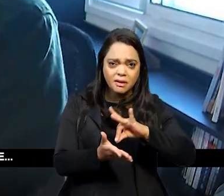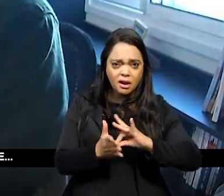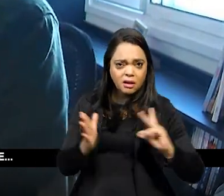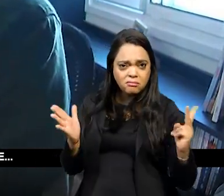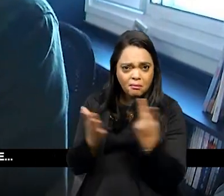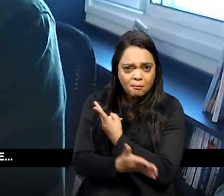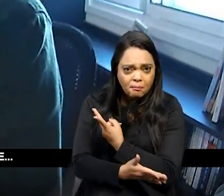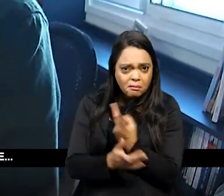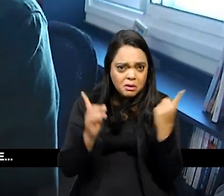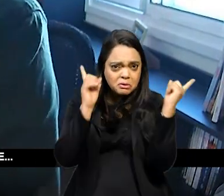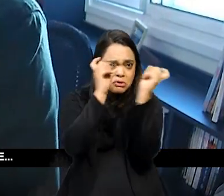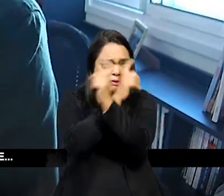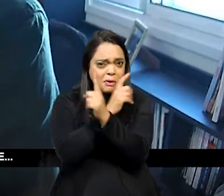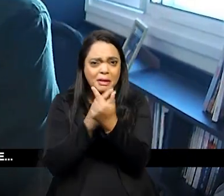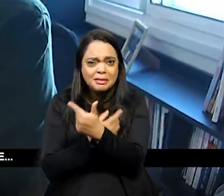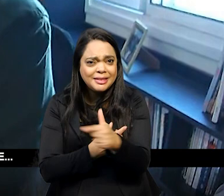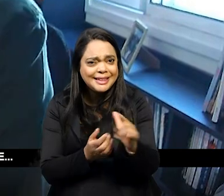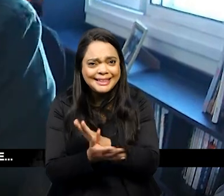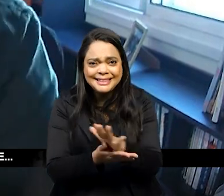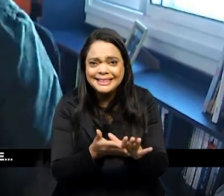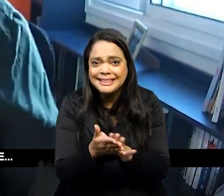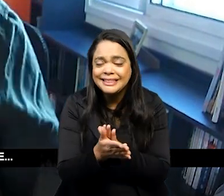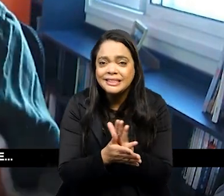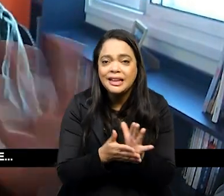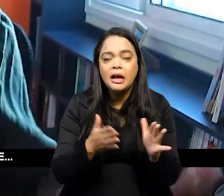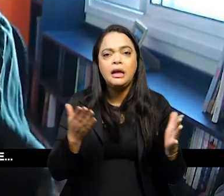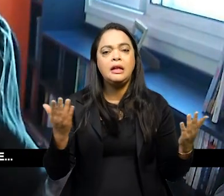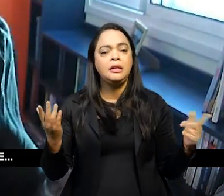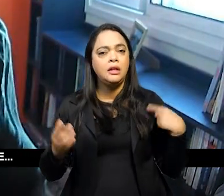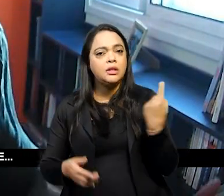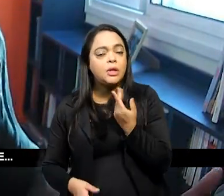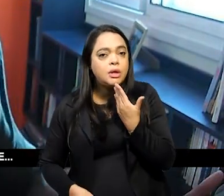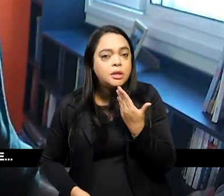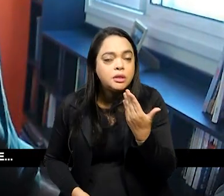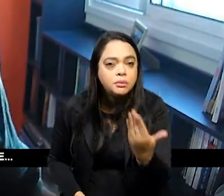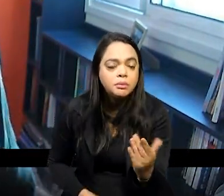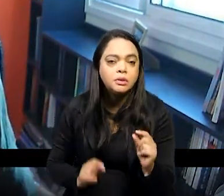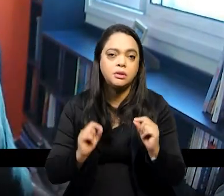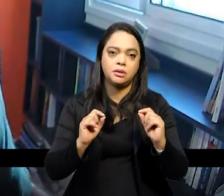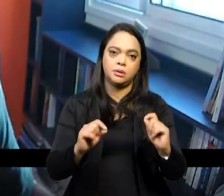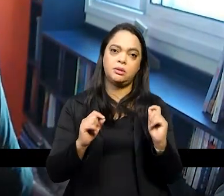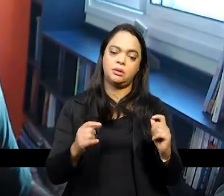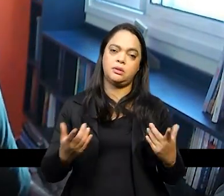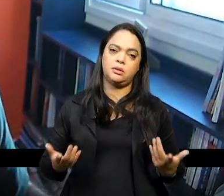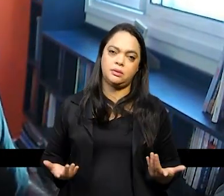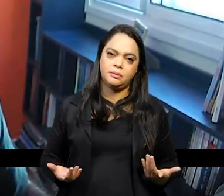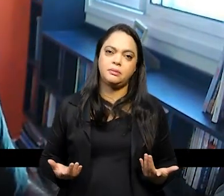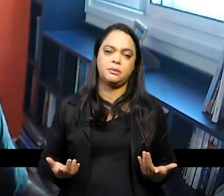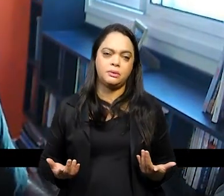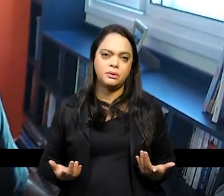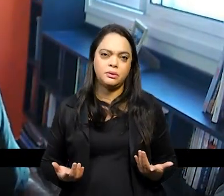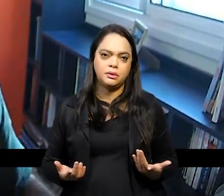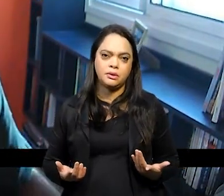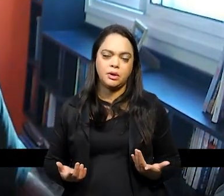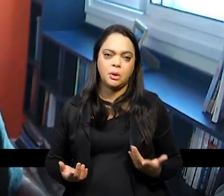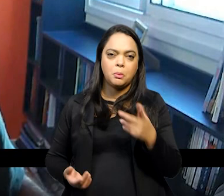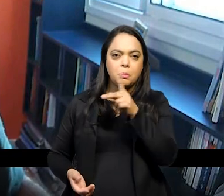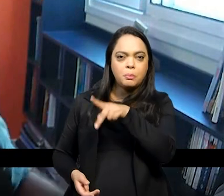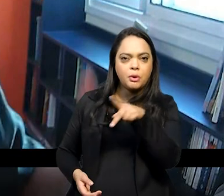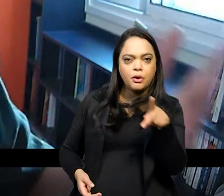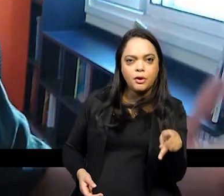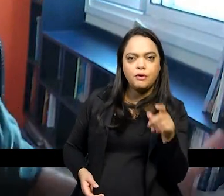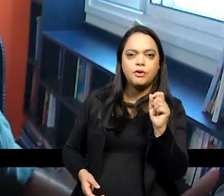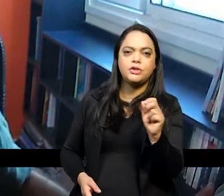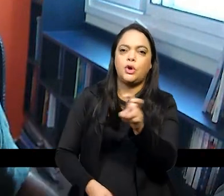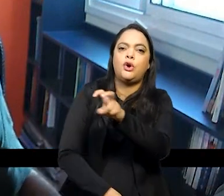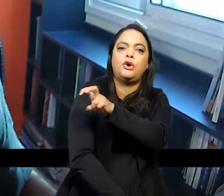nenhuma dificuldade extra nós estamos pedindo aqui para um autor para um professor de um